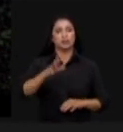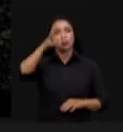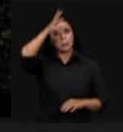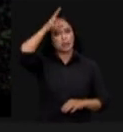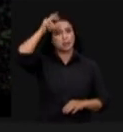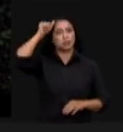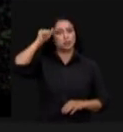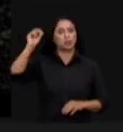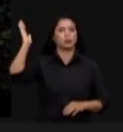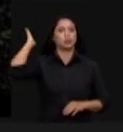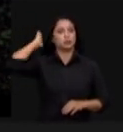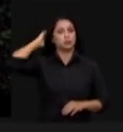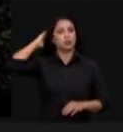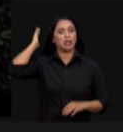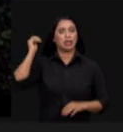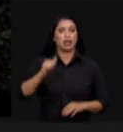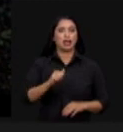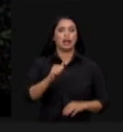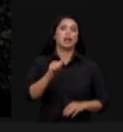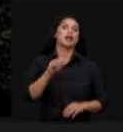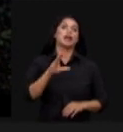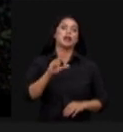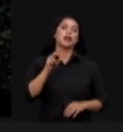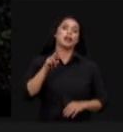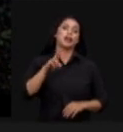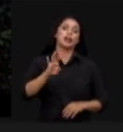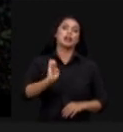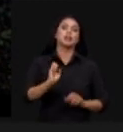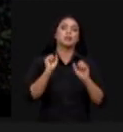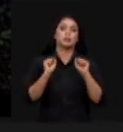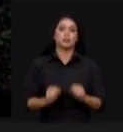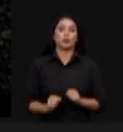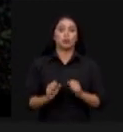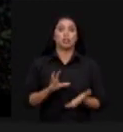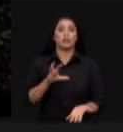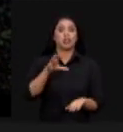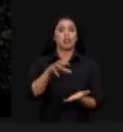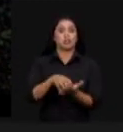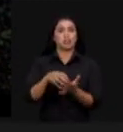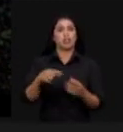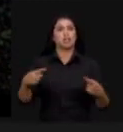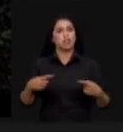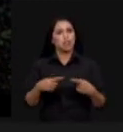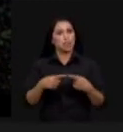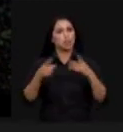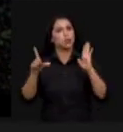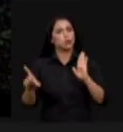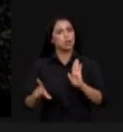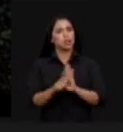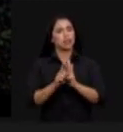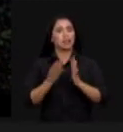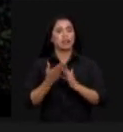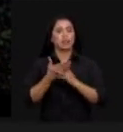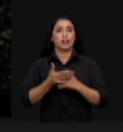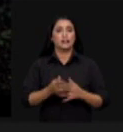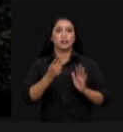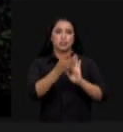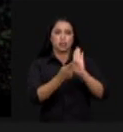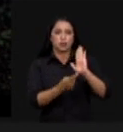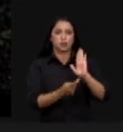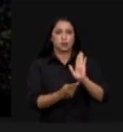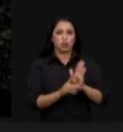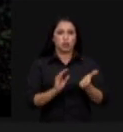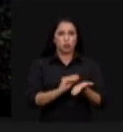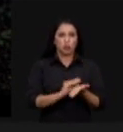Pará da Rondônia do Acre tem esse potencial nós estamos falando do setor legalizado que busca através desses projetos com alto